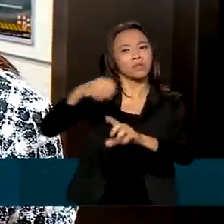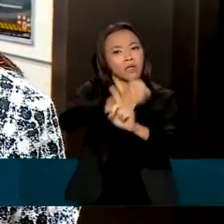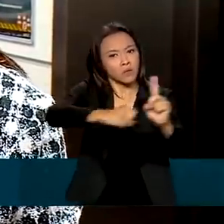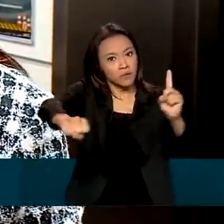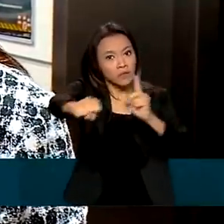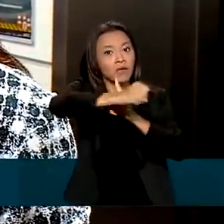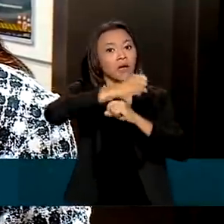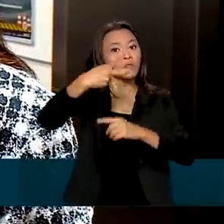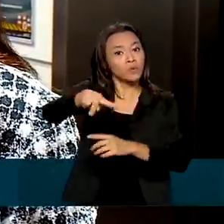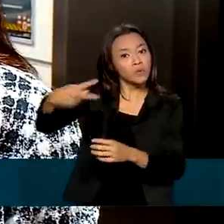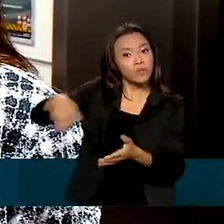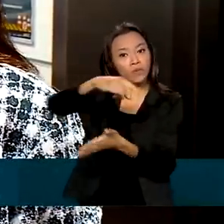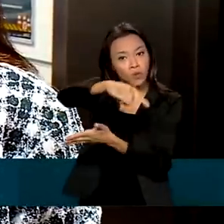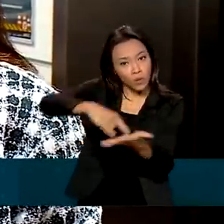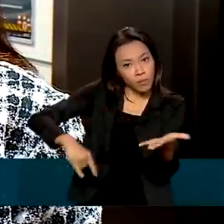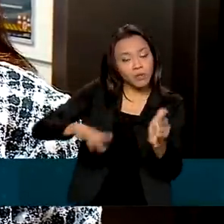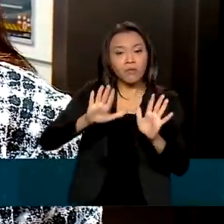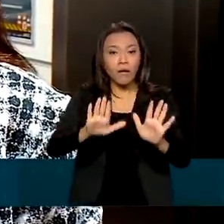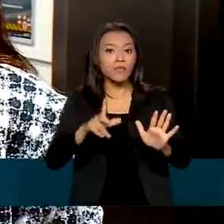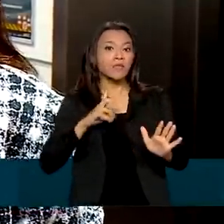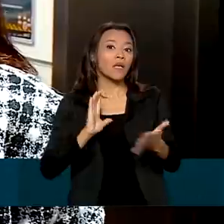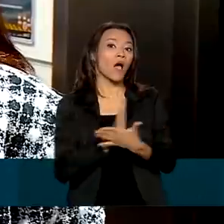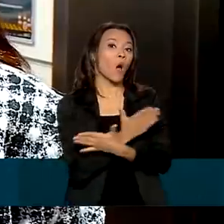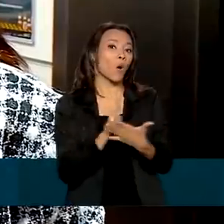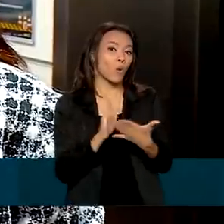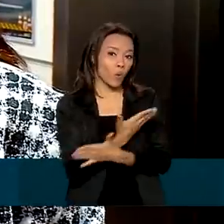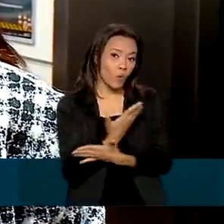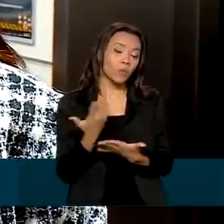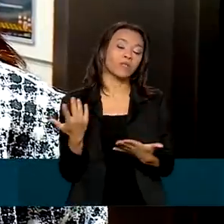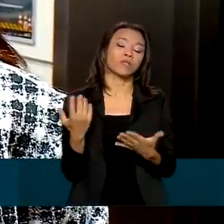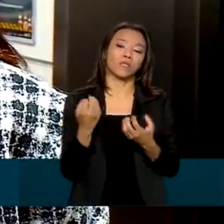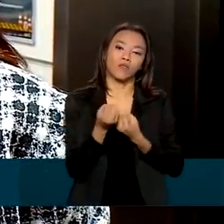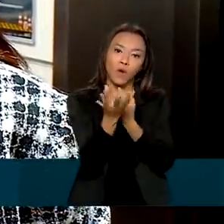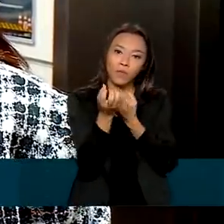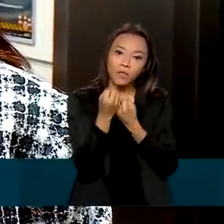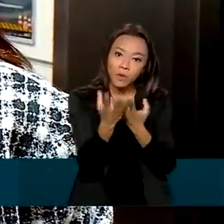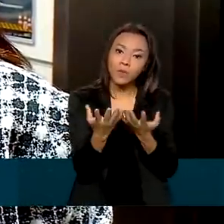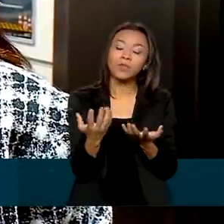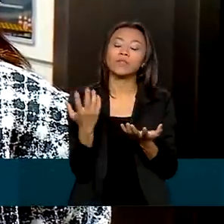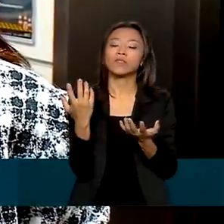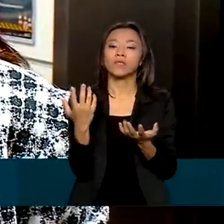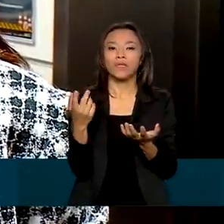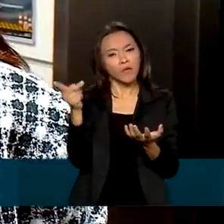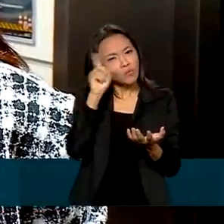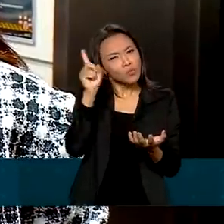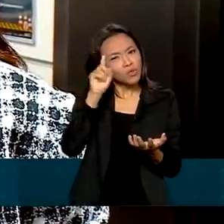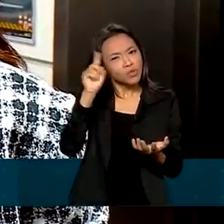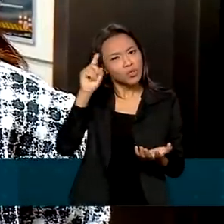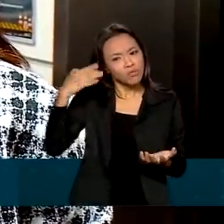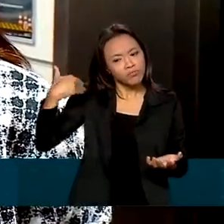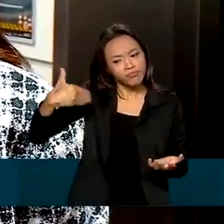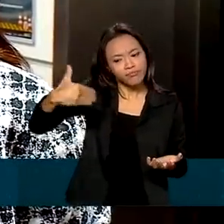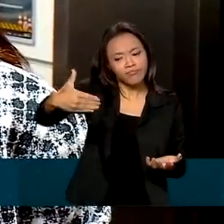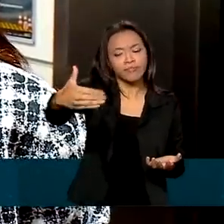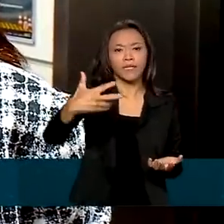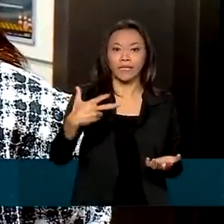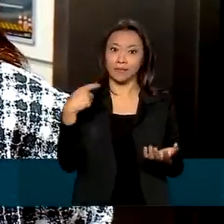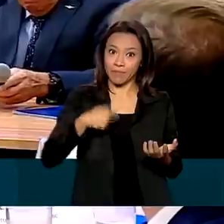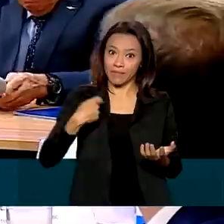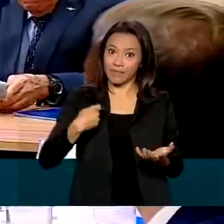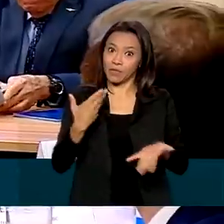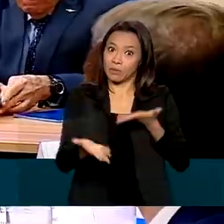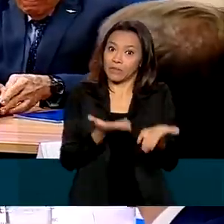documentos. No entanto, existem algumas informações muito sensíveis que a gente lida no dia a dia e que algumas delas requerem um